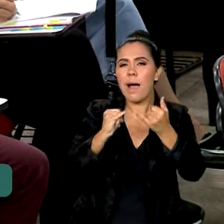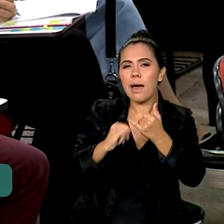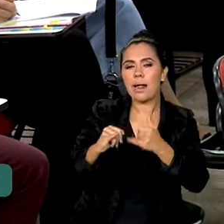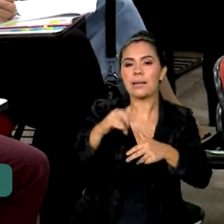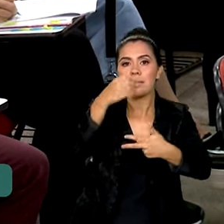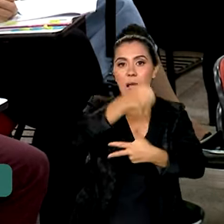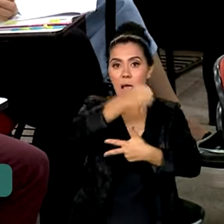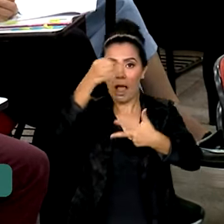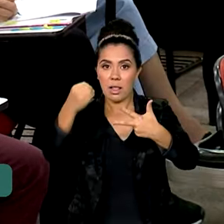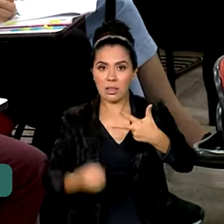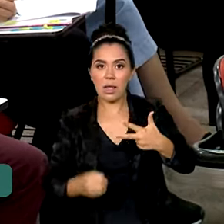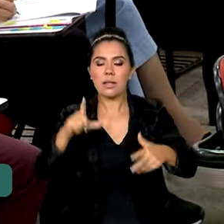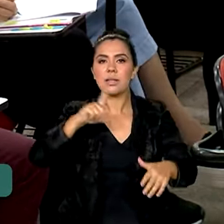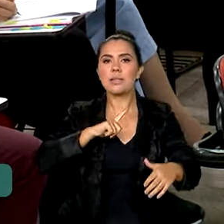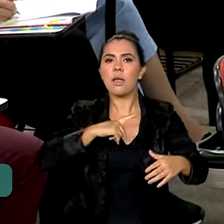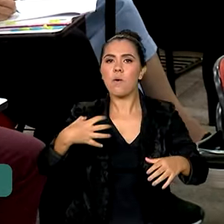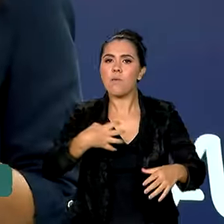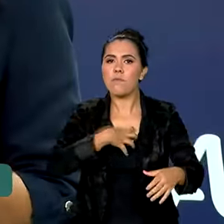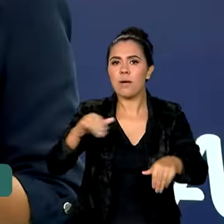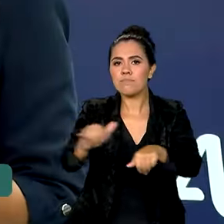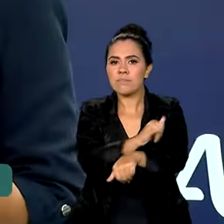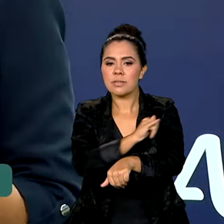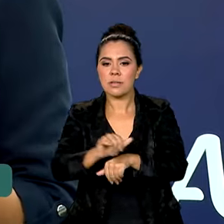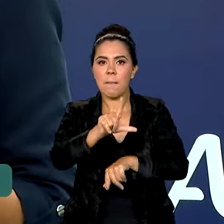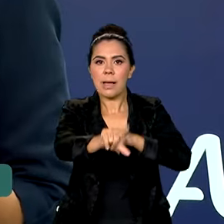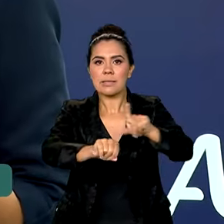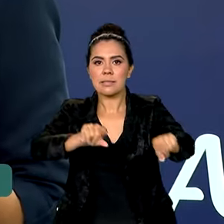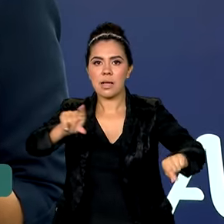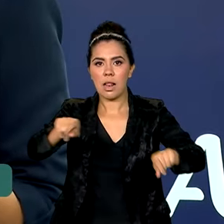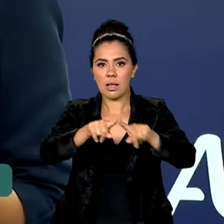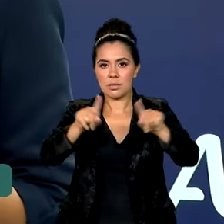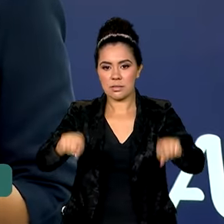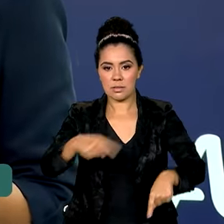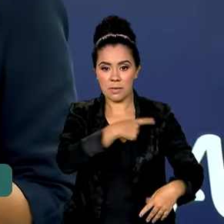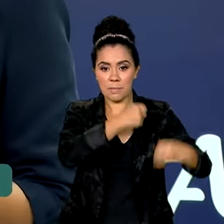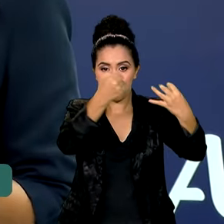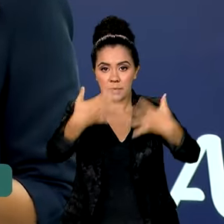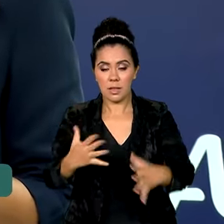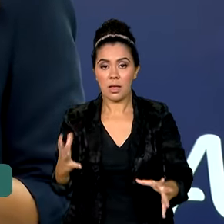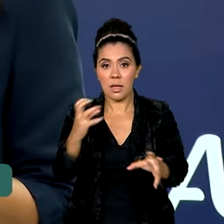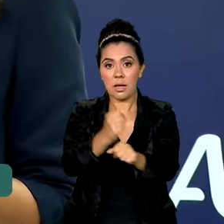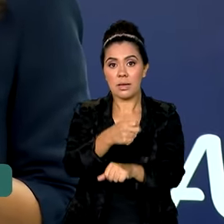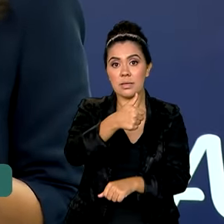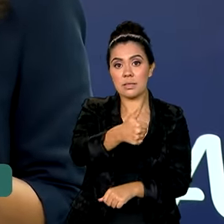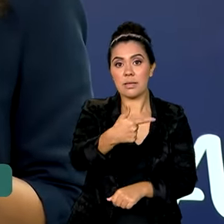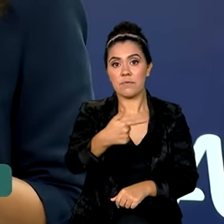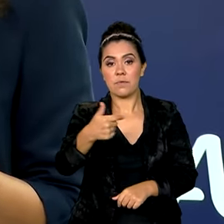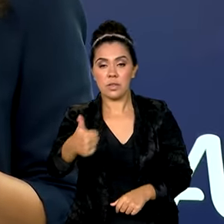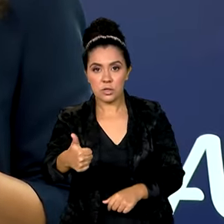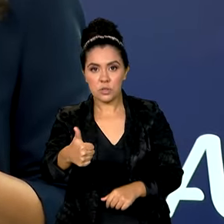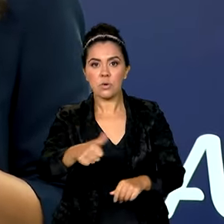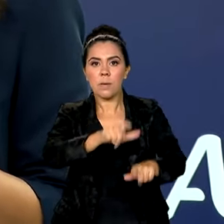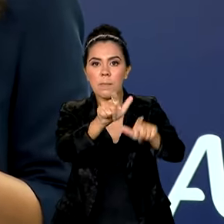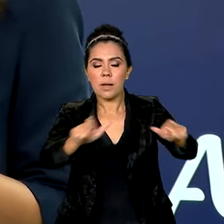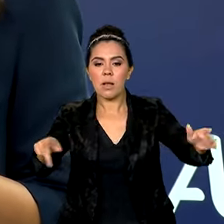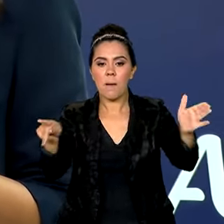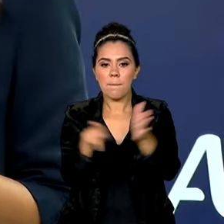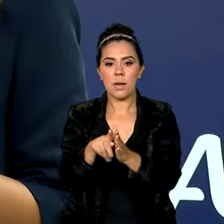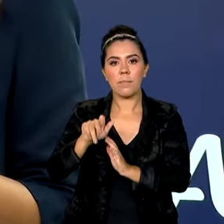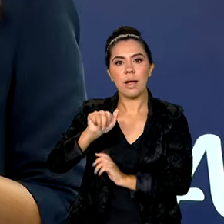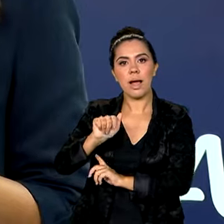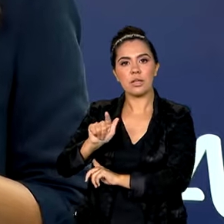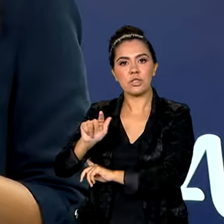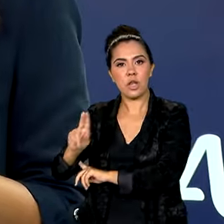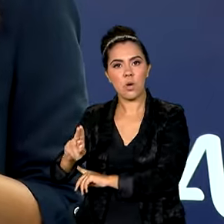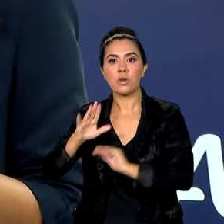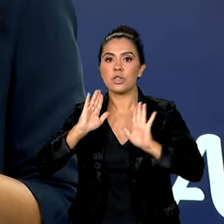inovador de seleção de servidores. Uma força-tarefa com 121 integrantes da Advocacia Geral da União já está